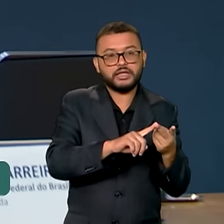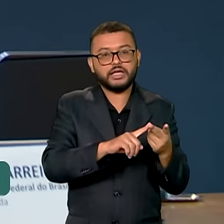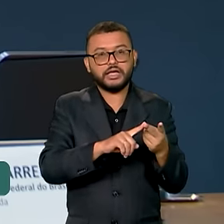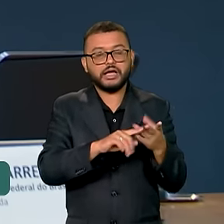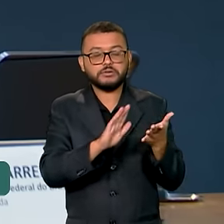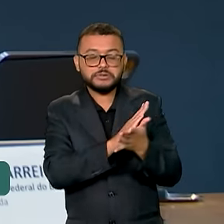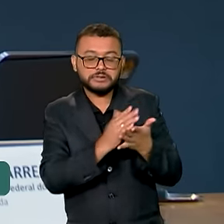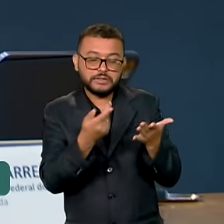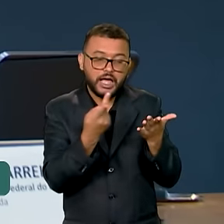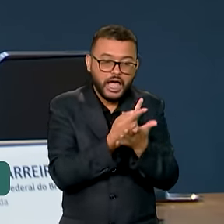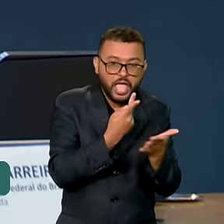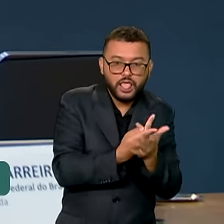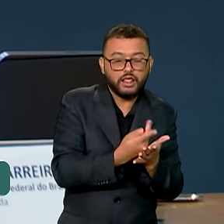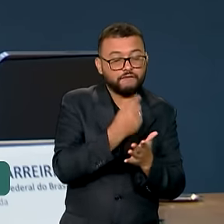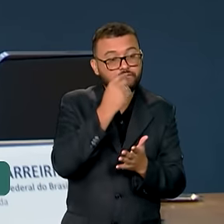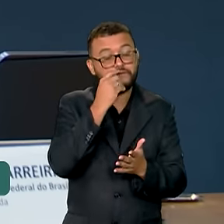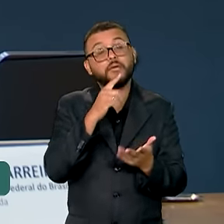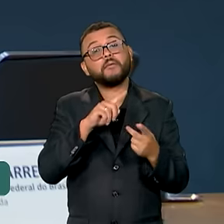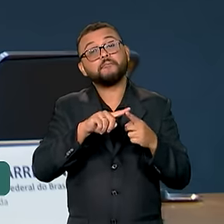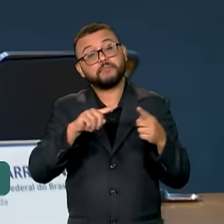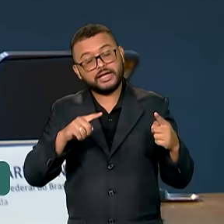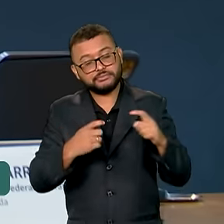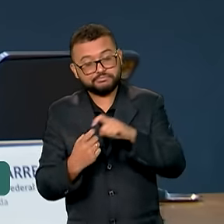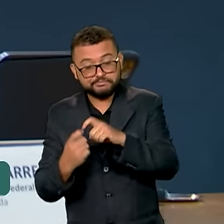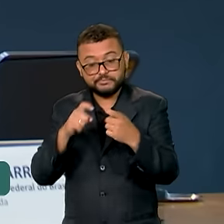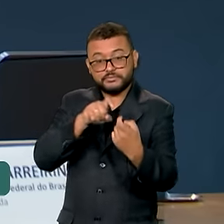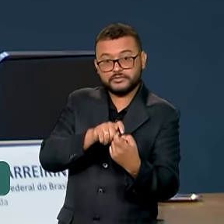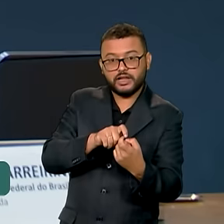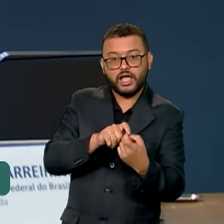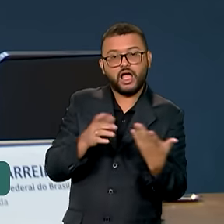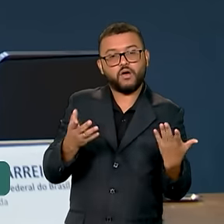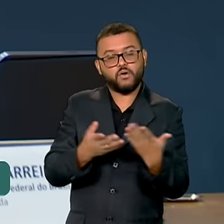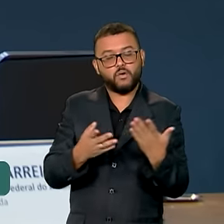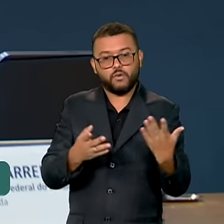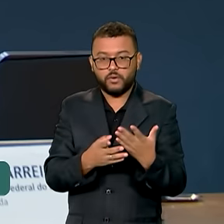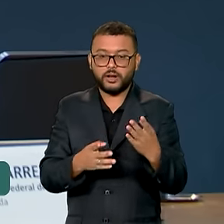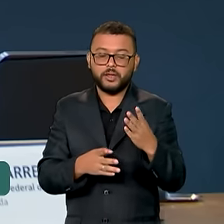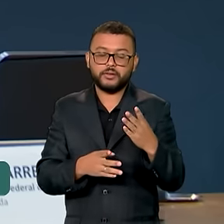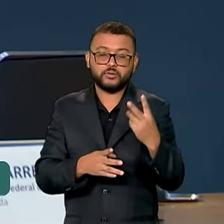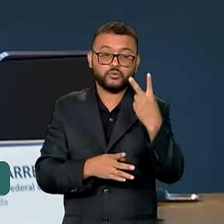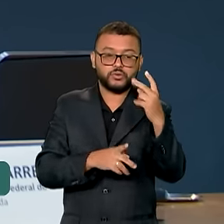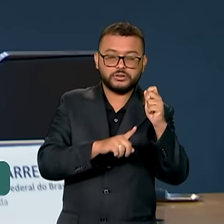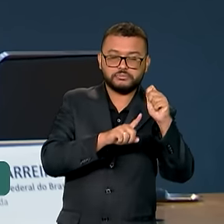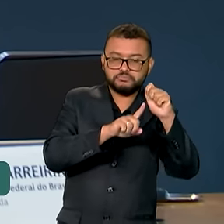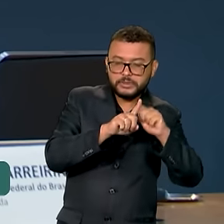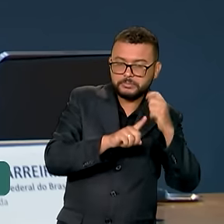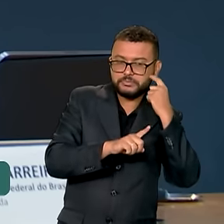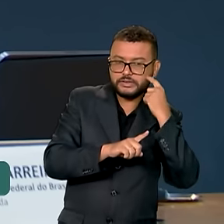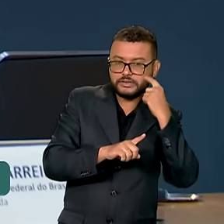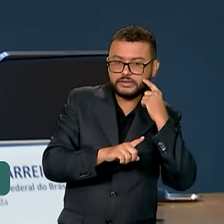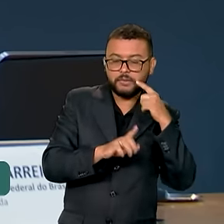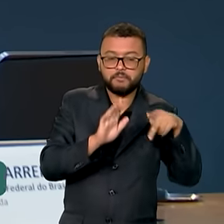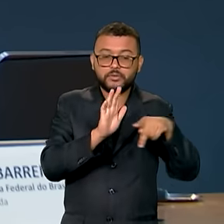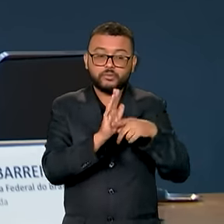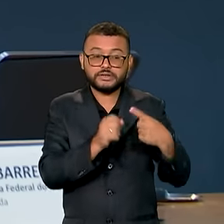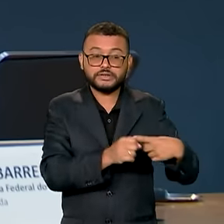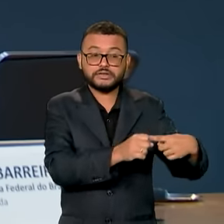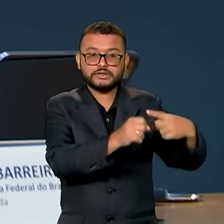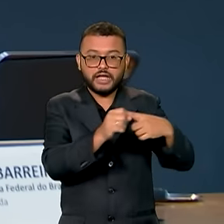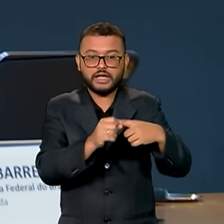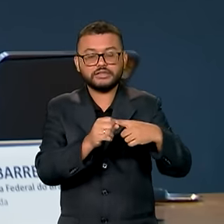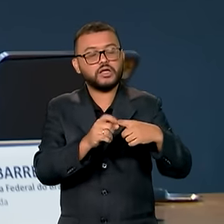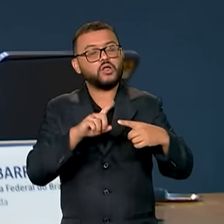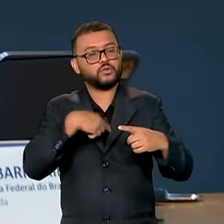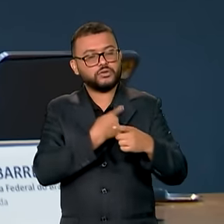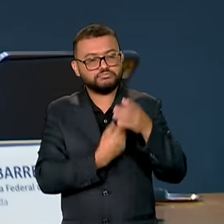frustrações. E nessa bimestral, pesa bastante a desoneração dos municípios que